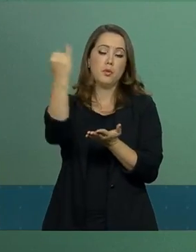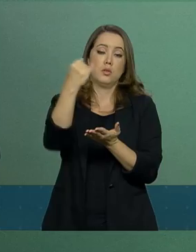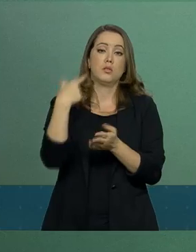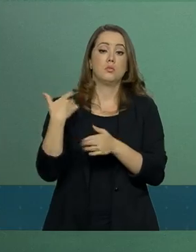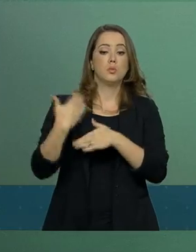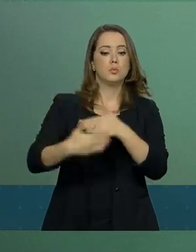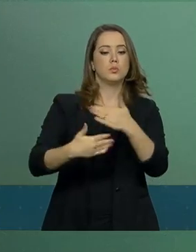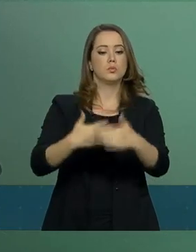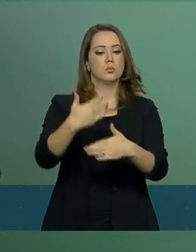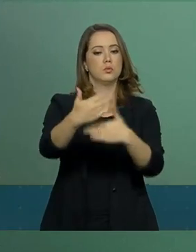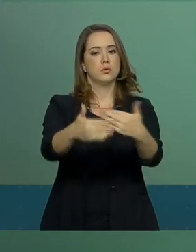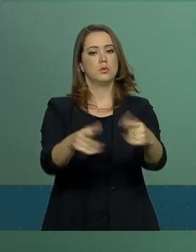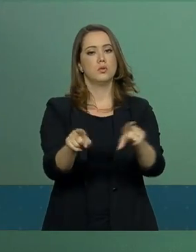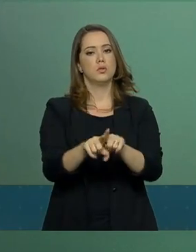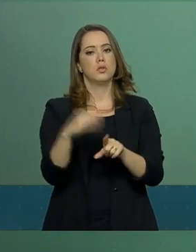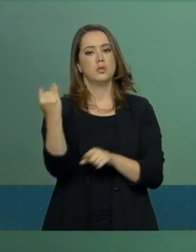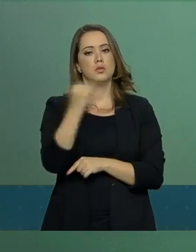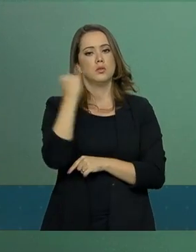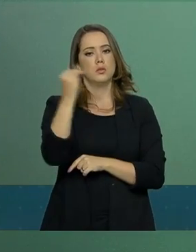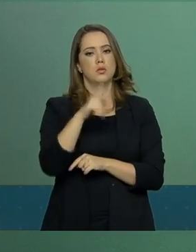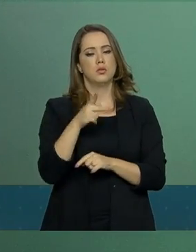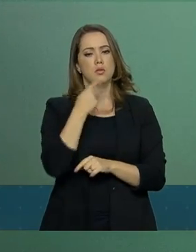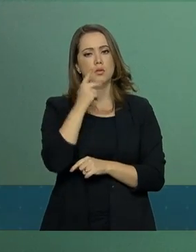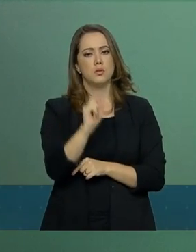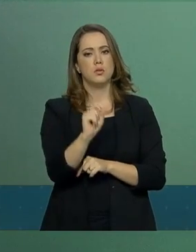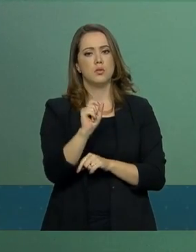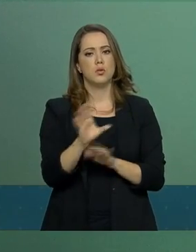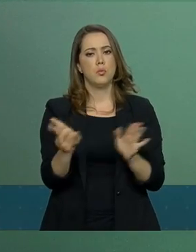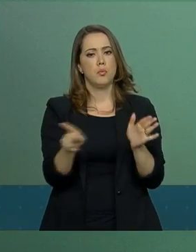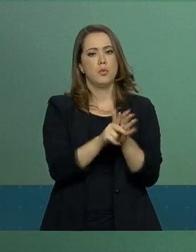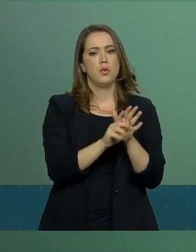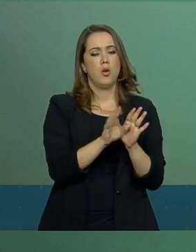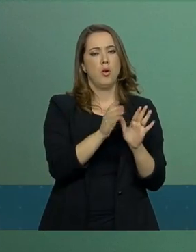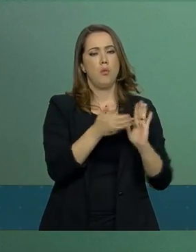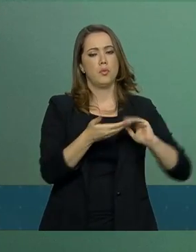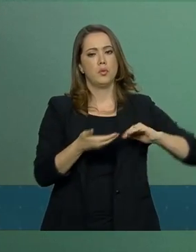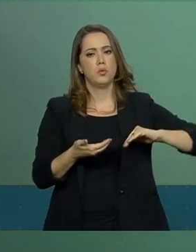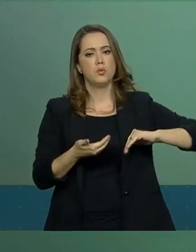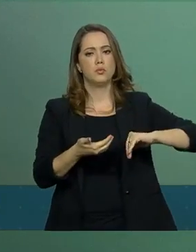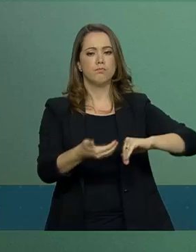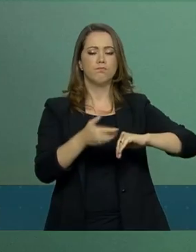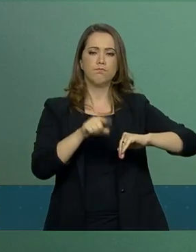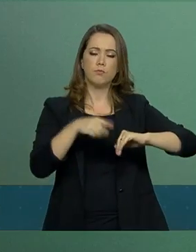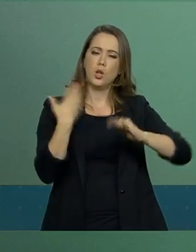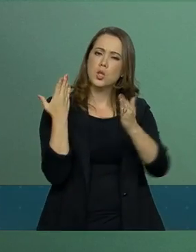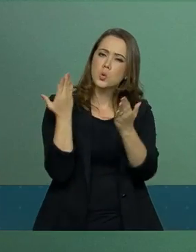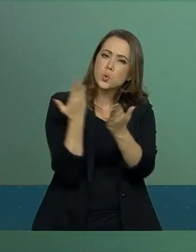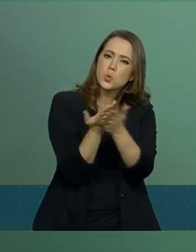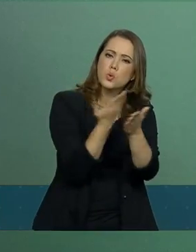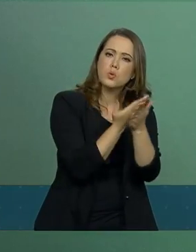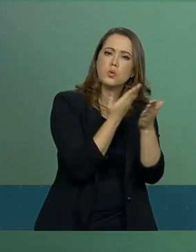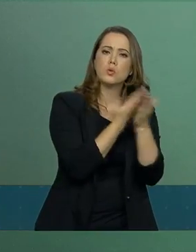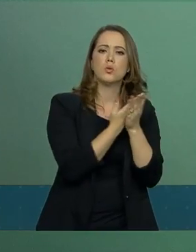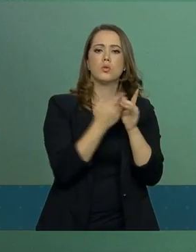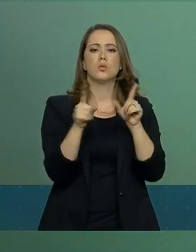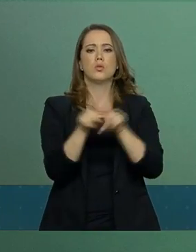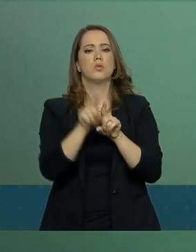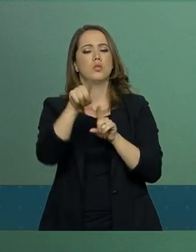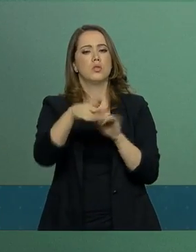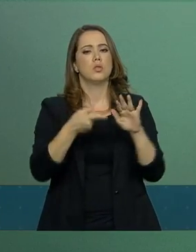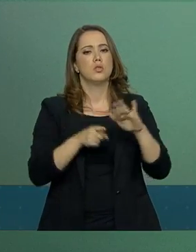continuidade, neste caso, sob a batuta do Congresso, deste estudo e deste